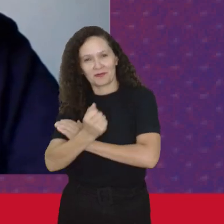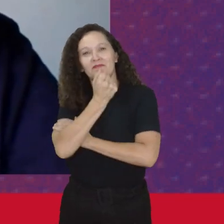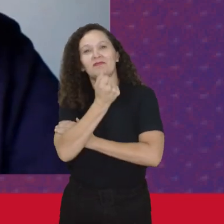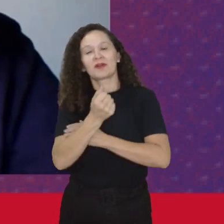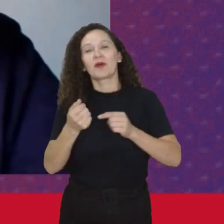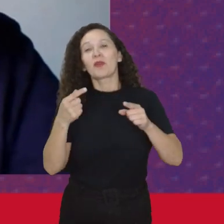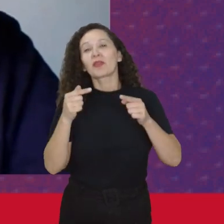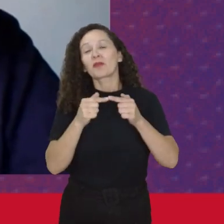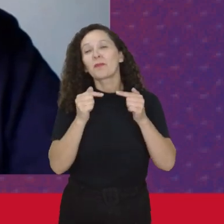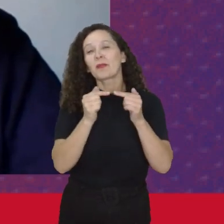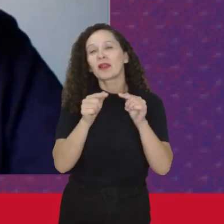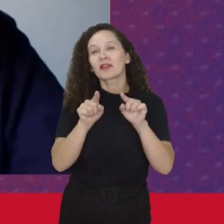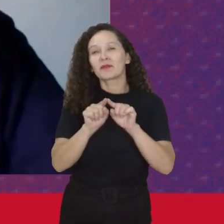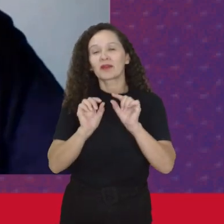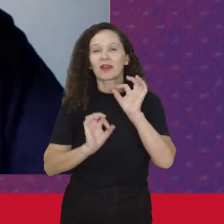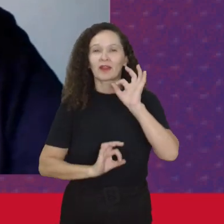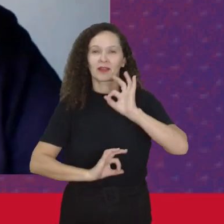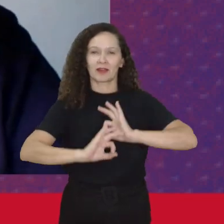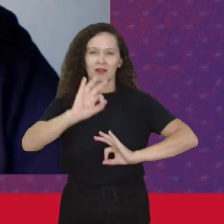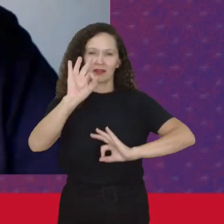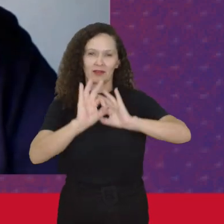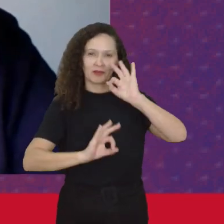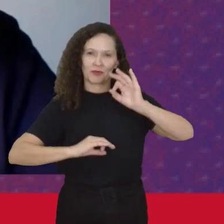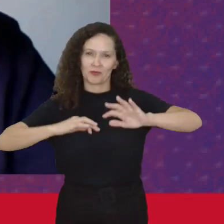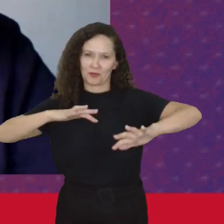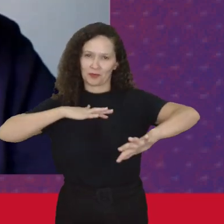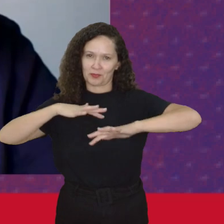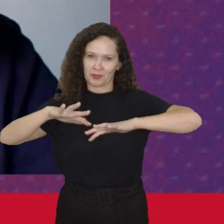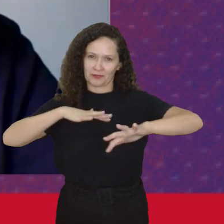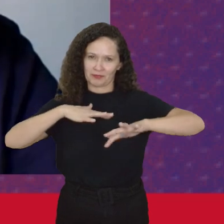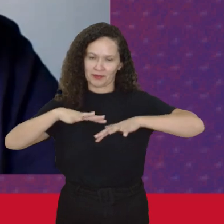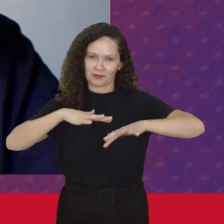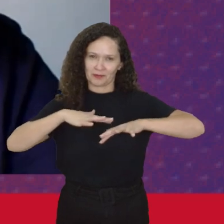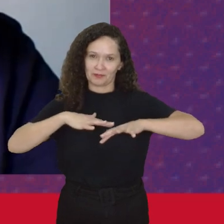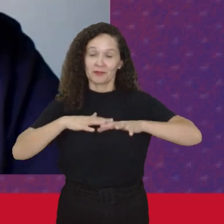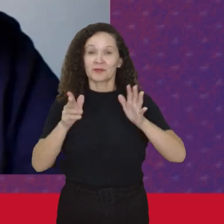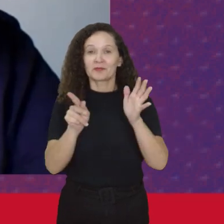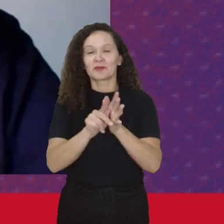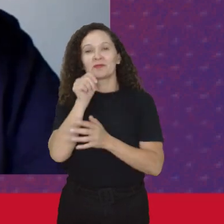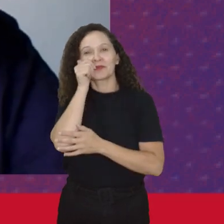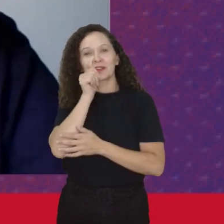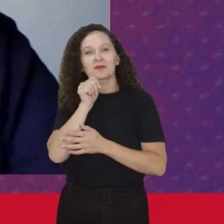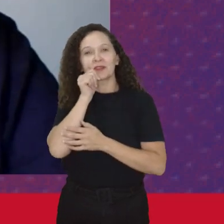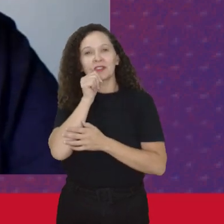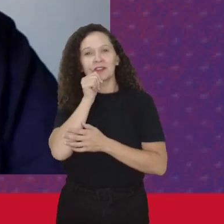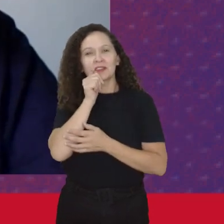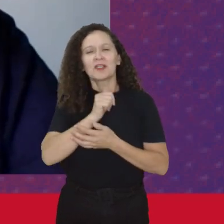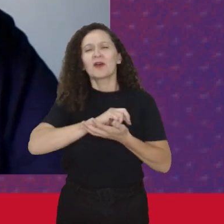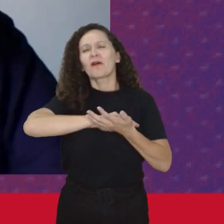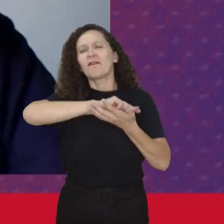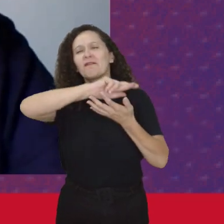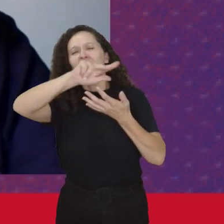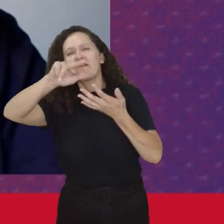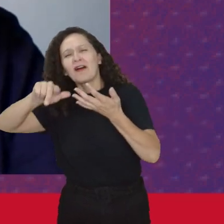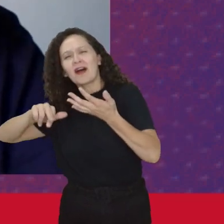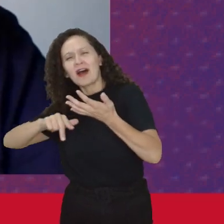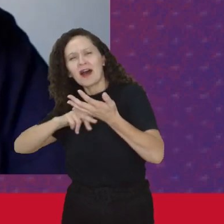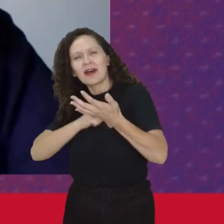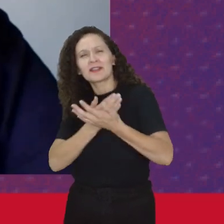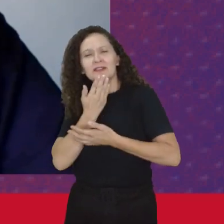a ver Com essa dimensão Da organização De um movimento Das mulheres Com um conjunto De reivindicações